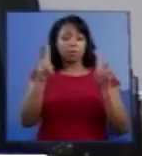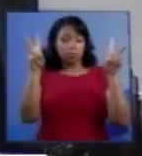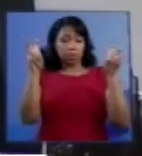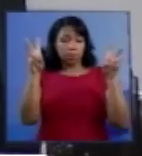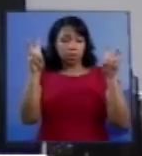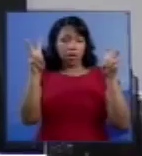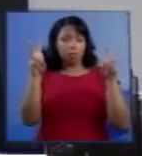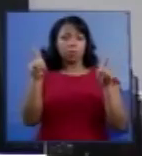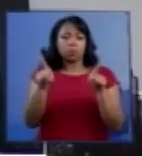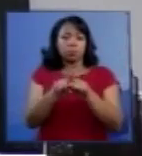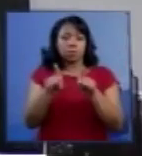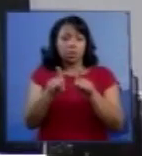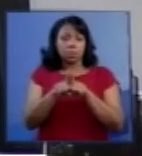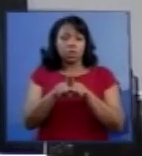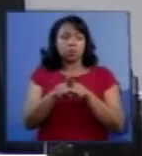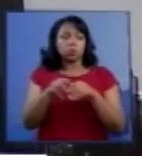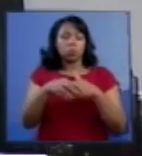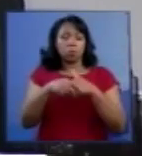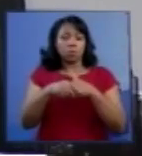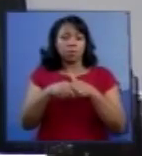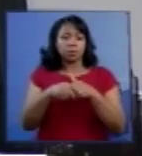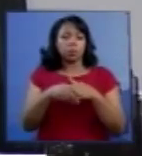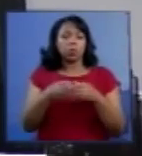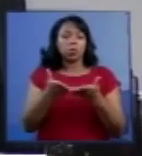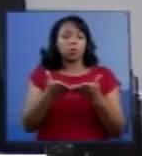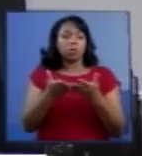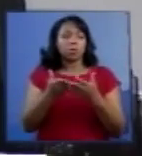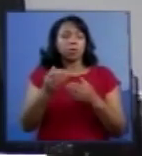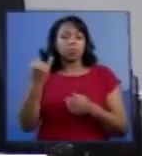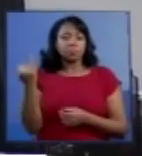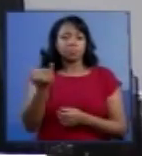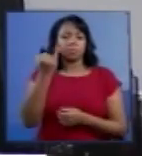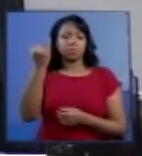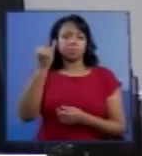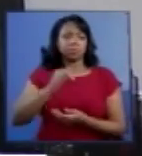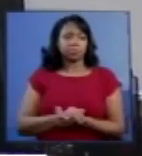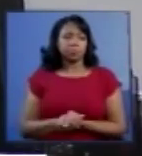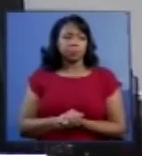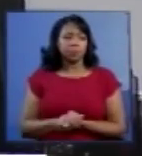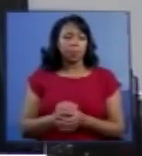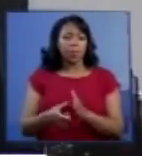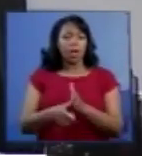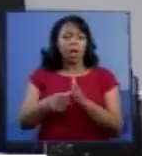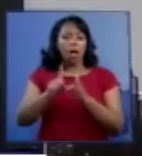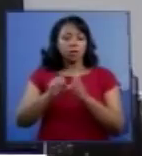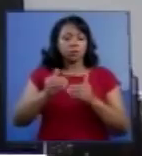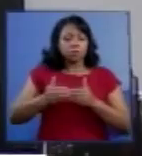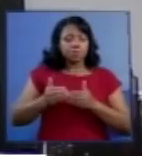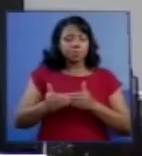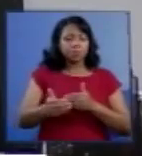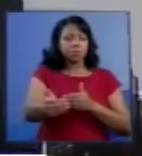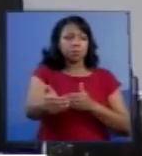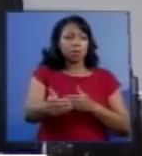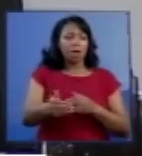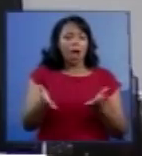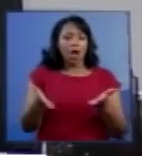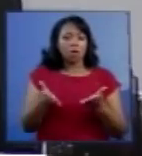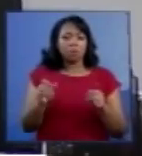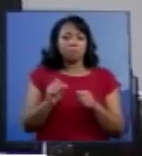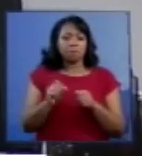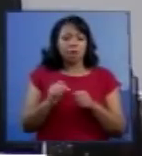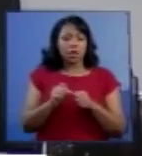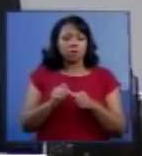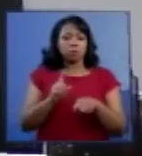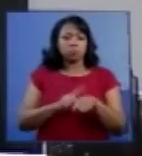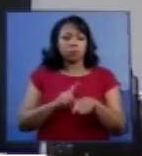dessa arguição de descumprimento de preceito fundamental. Antes de prosseguirmos, faremos um intervalo